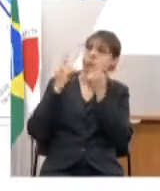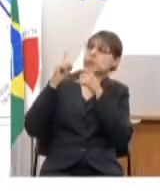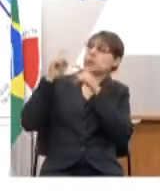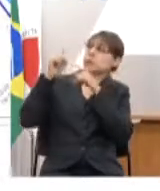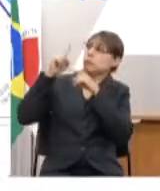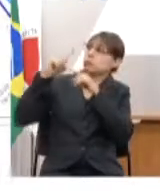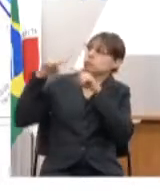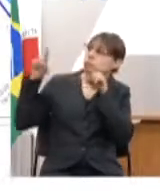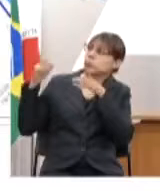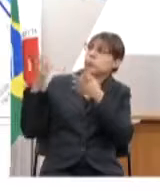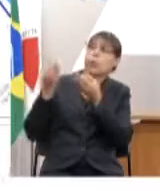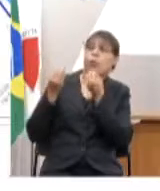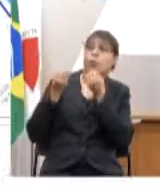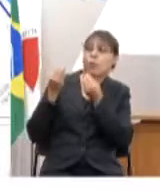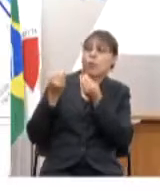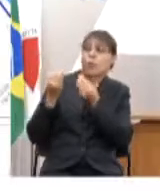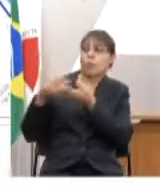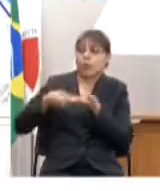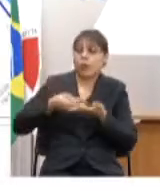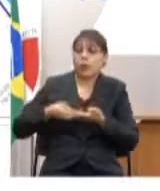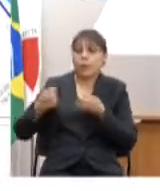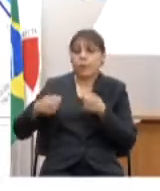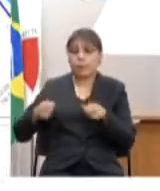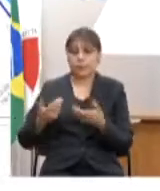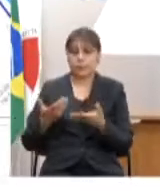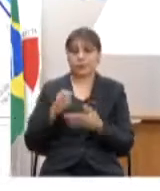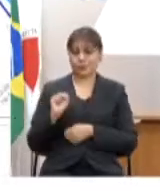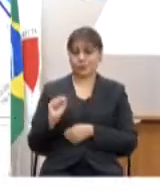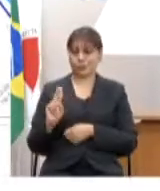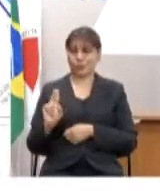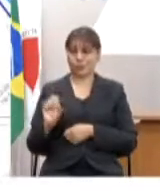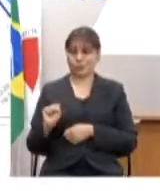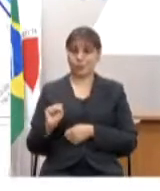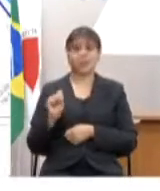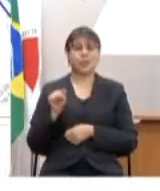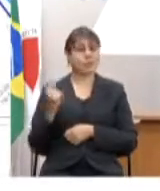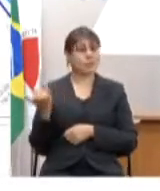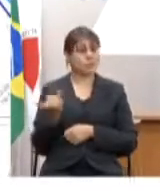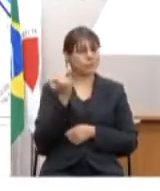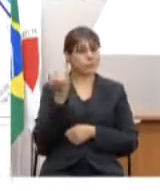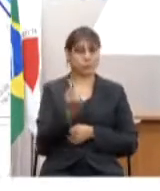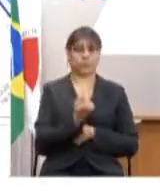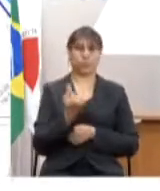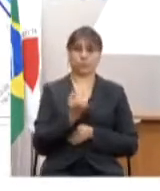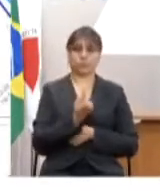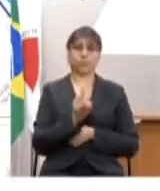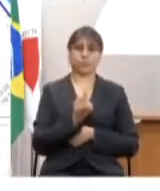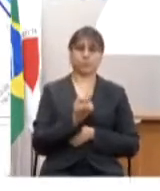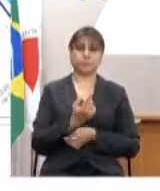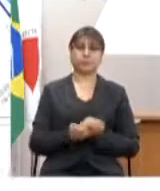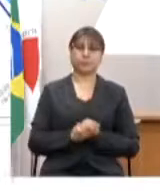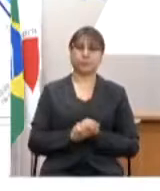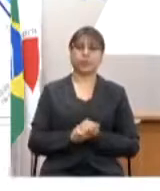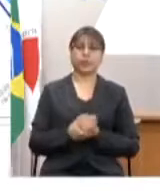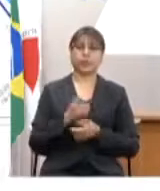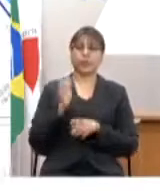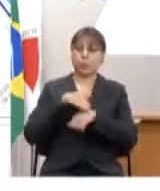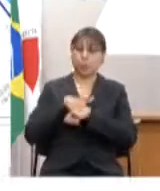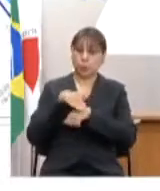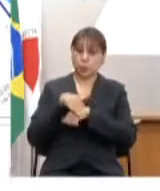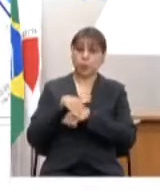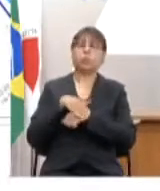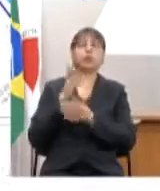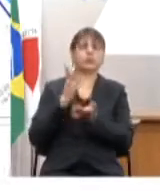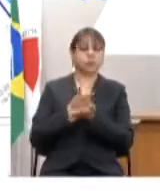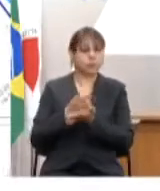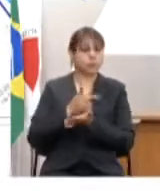leitos pelo sistema único de saúde isso para nós é muito importante ele é atualizado toda noite a partir do